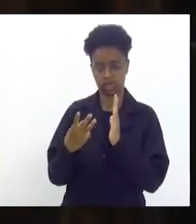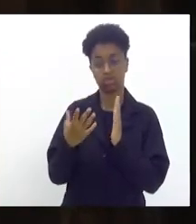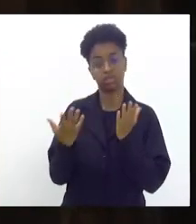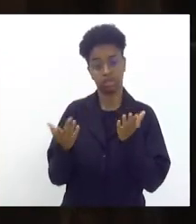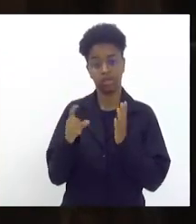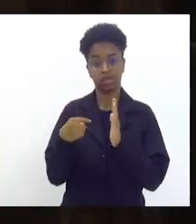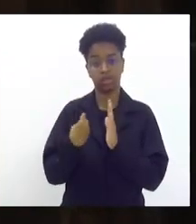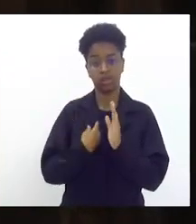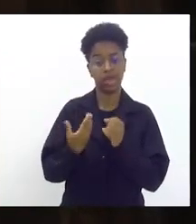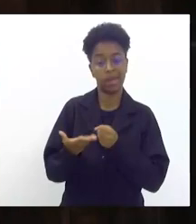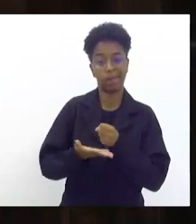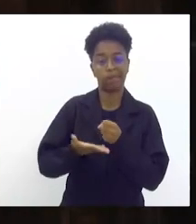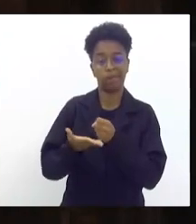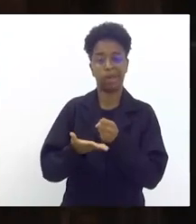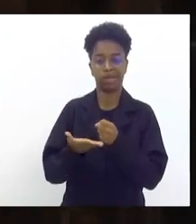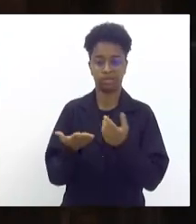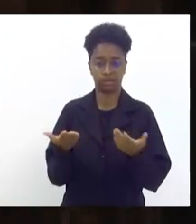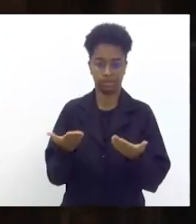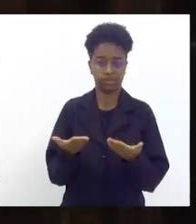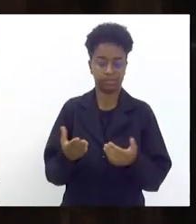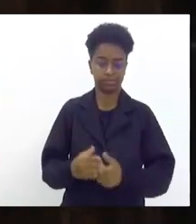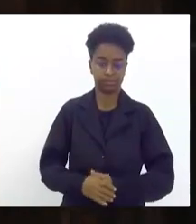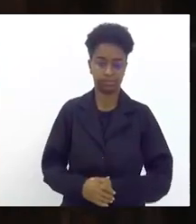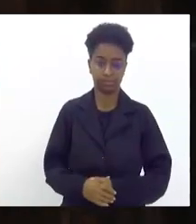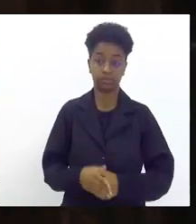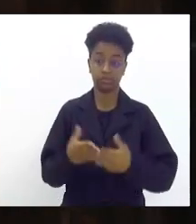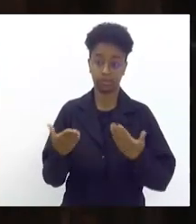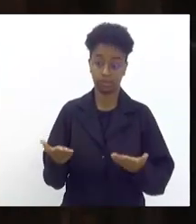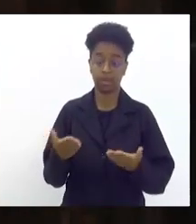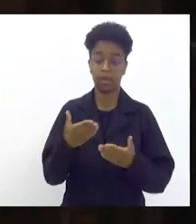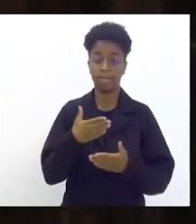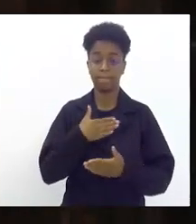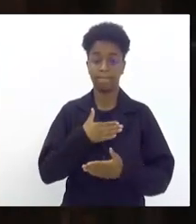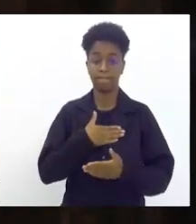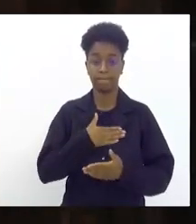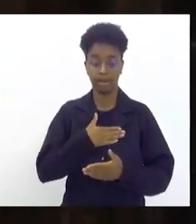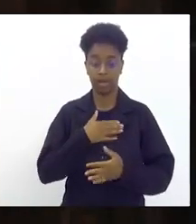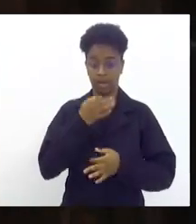base da pirâmide agora a minha colocação aqui